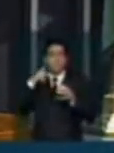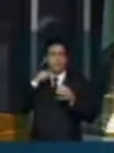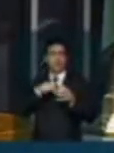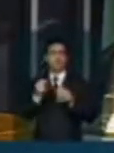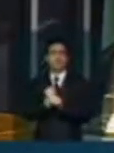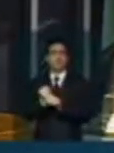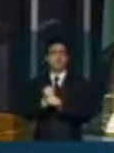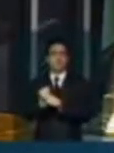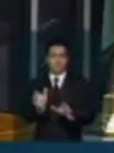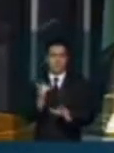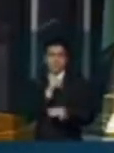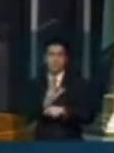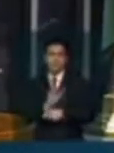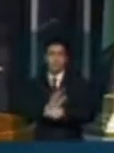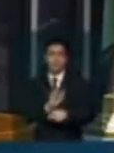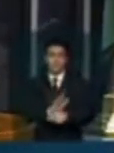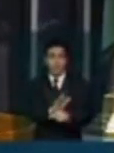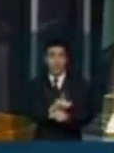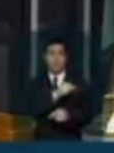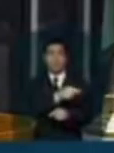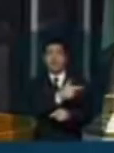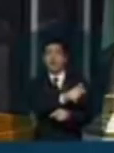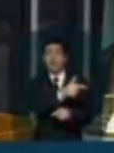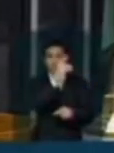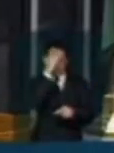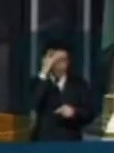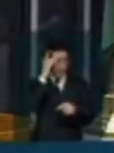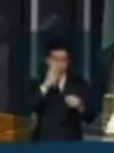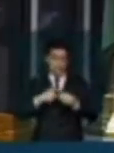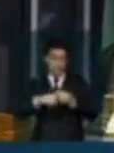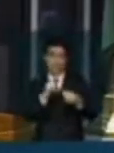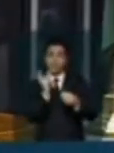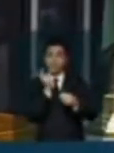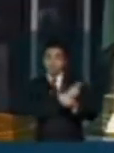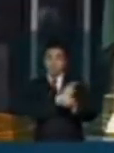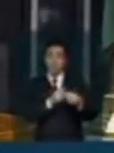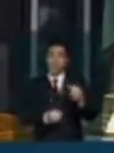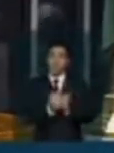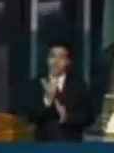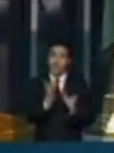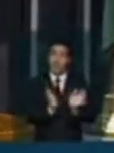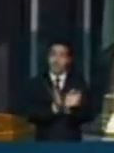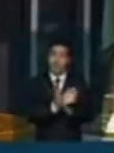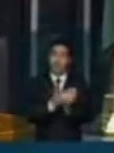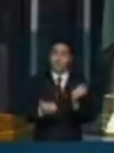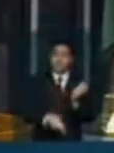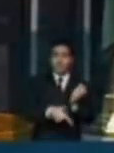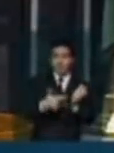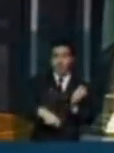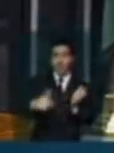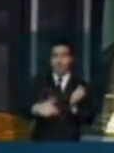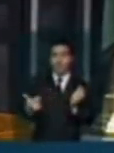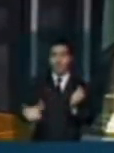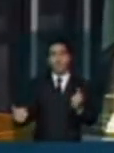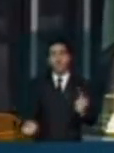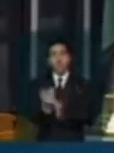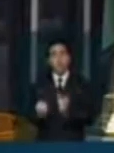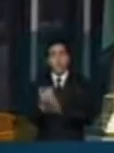contribuiu para a eleição dos aliados, contribuiu para a formação de frentes, para alianças sólidas,